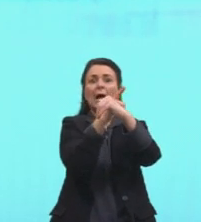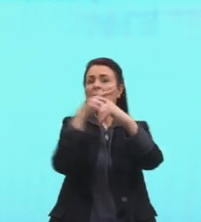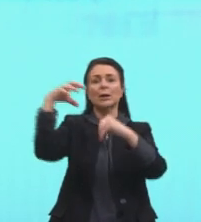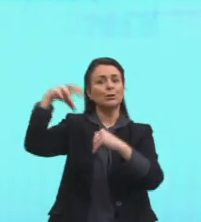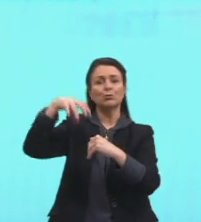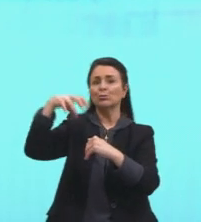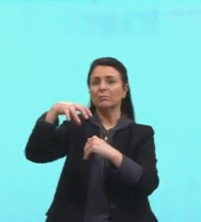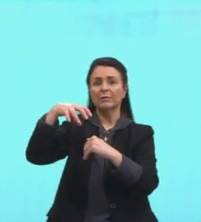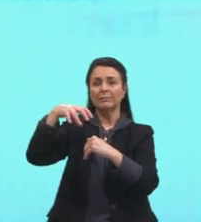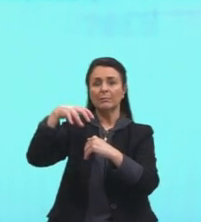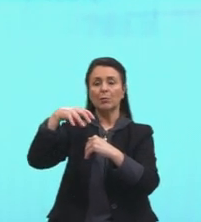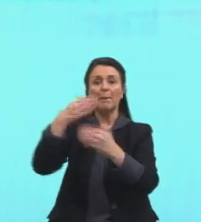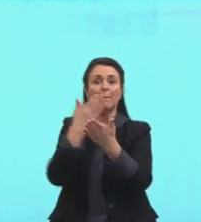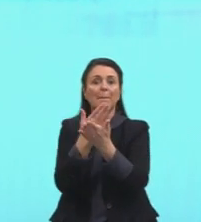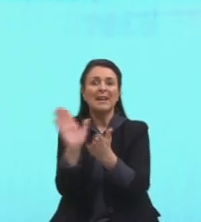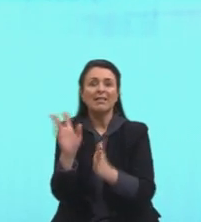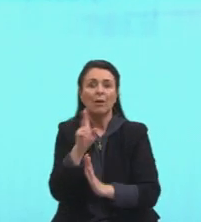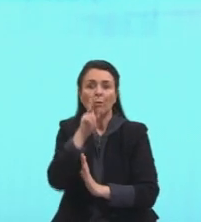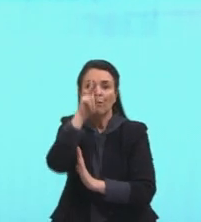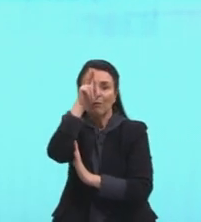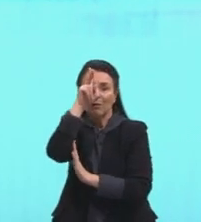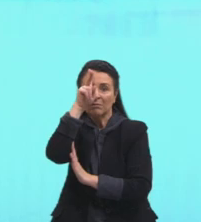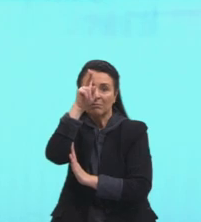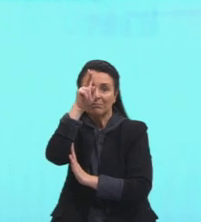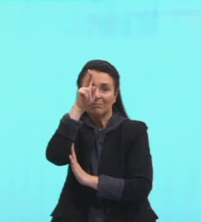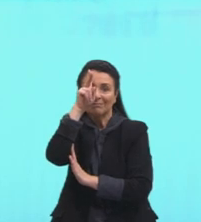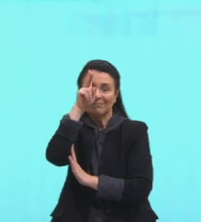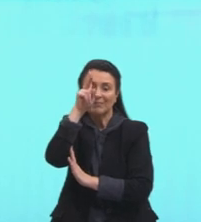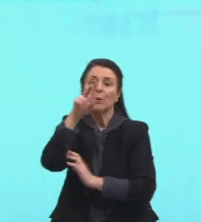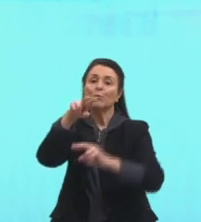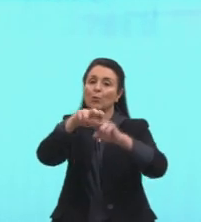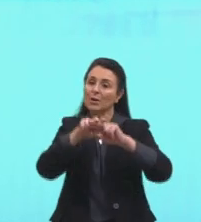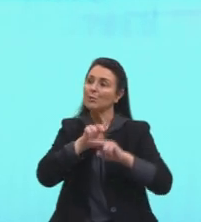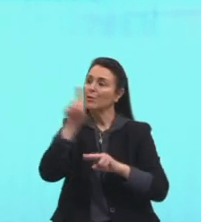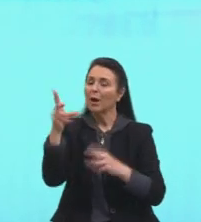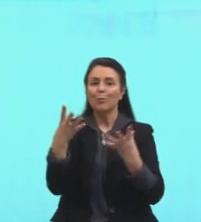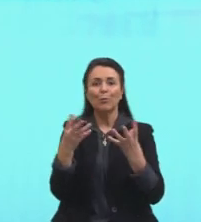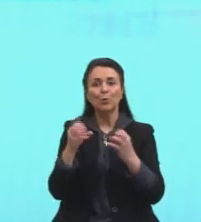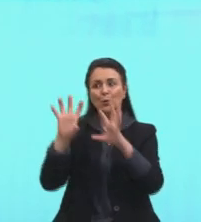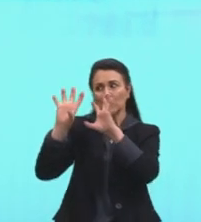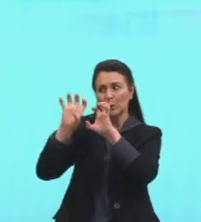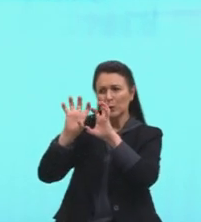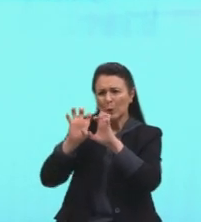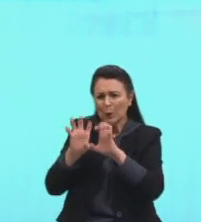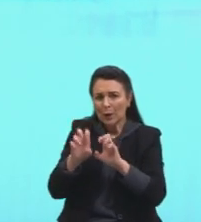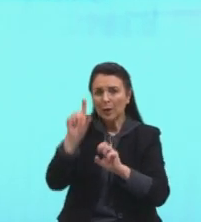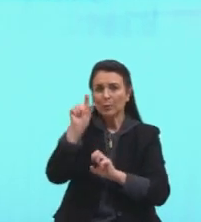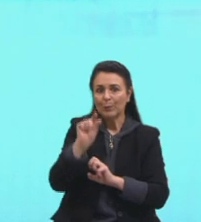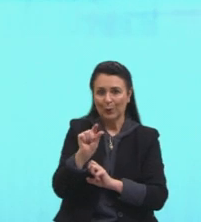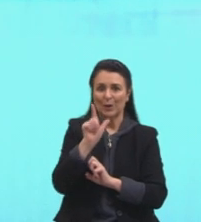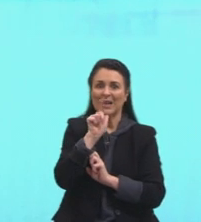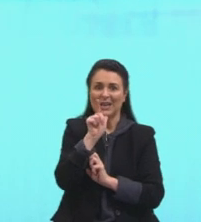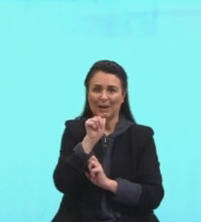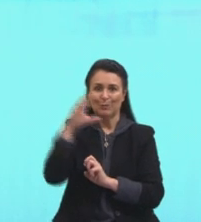força aí para ter essa chuva. Então, ó, tu vai ter muita